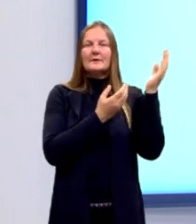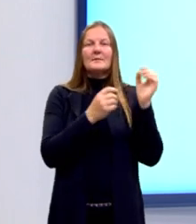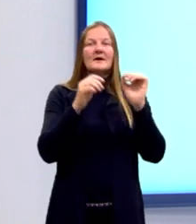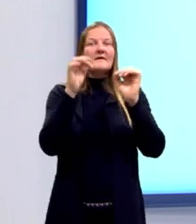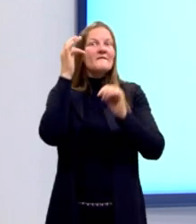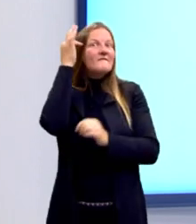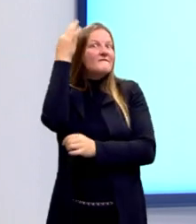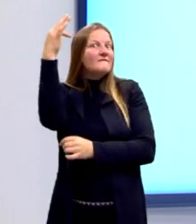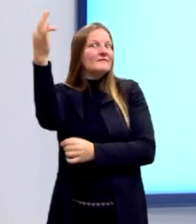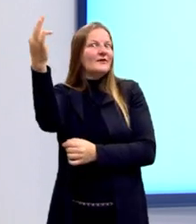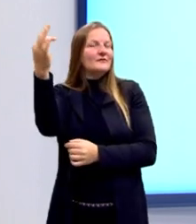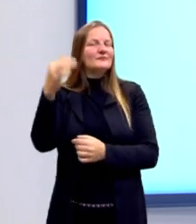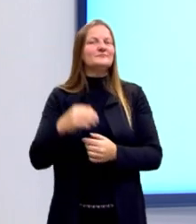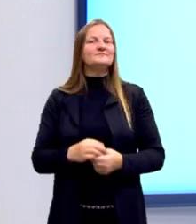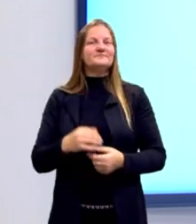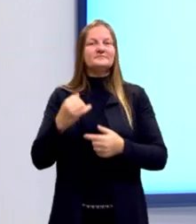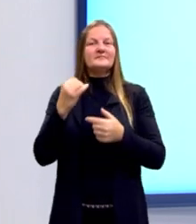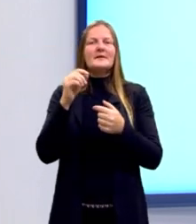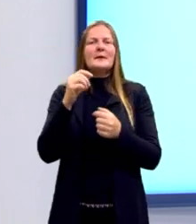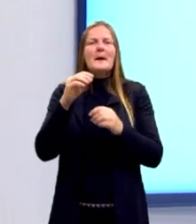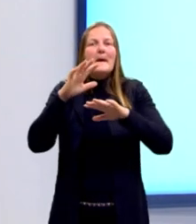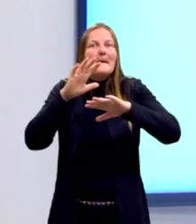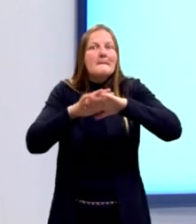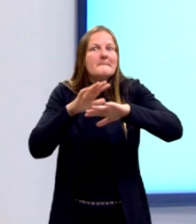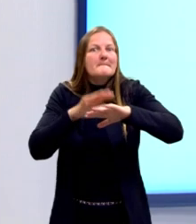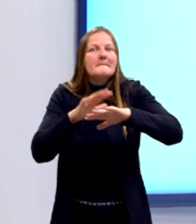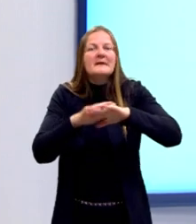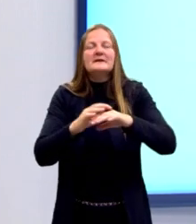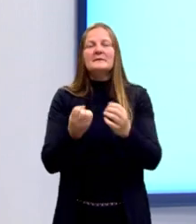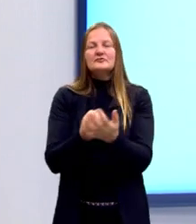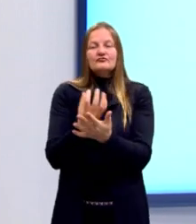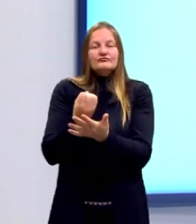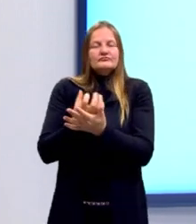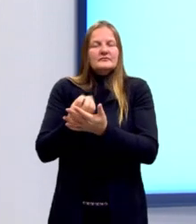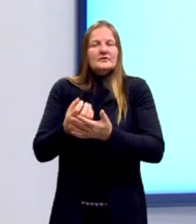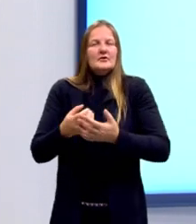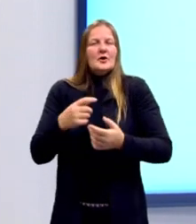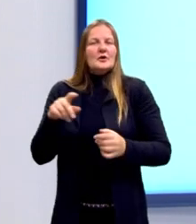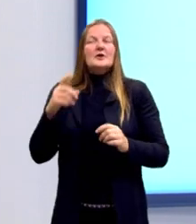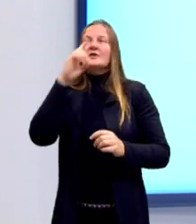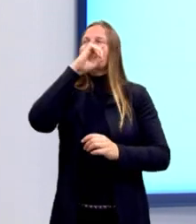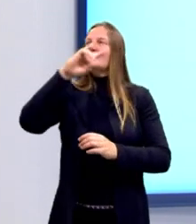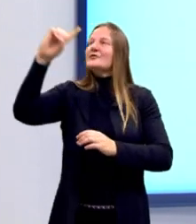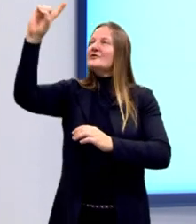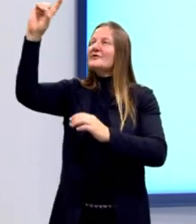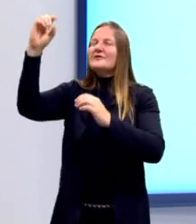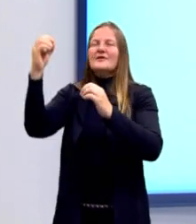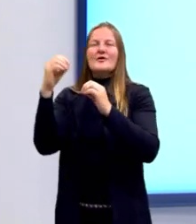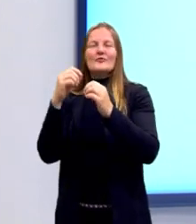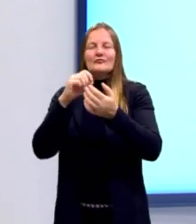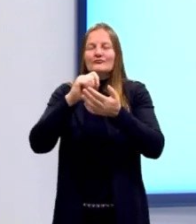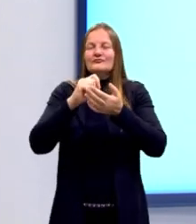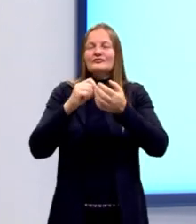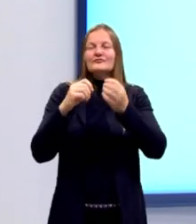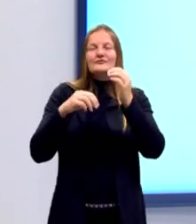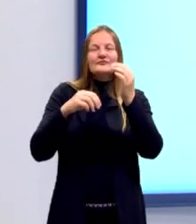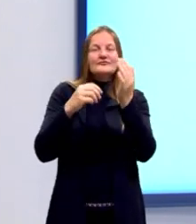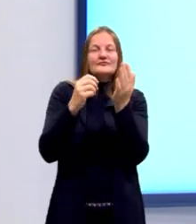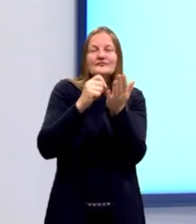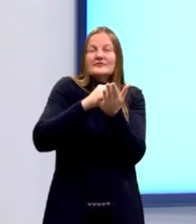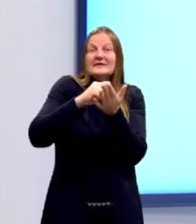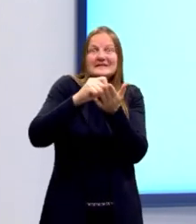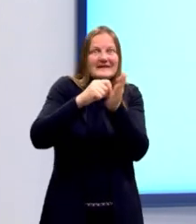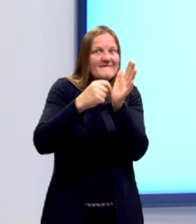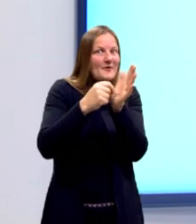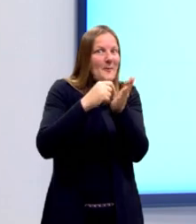então, de Pitágoras. A matemática é o alfabeto com o qual Deus escreveu o universo. Então,